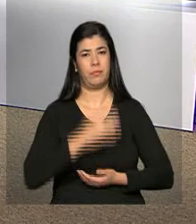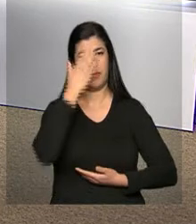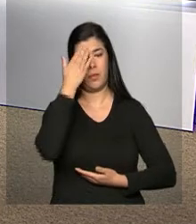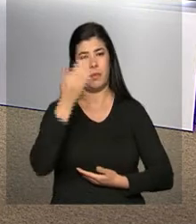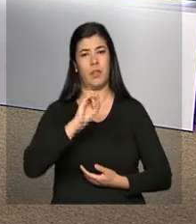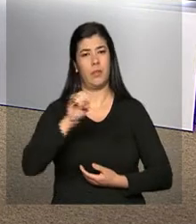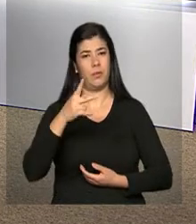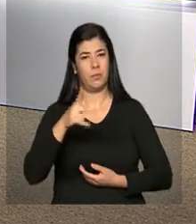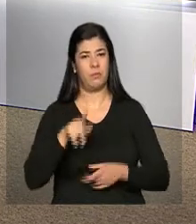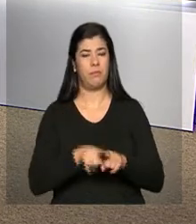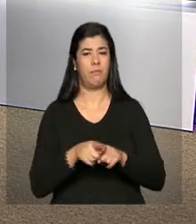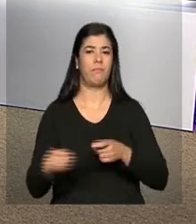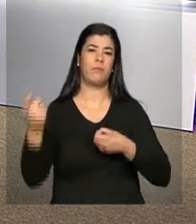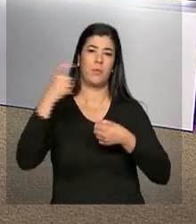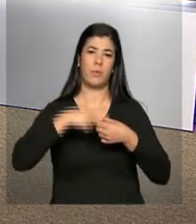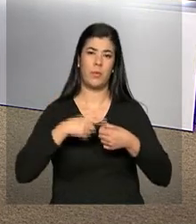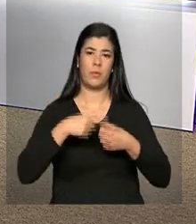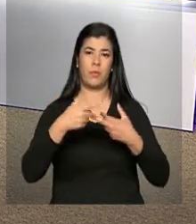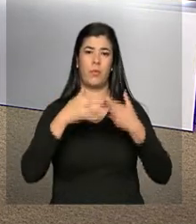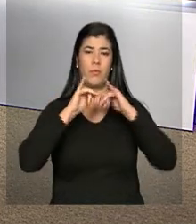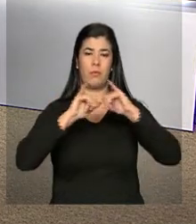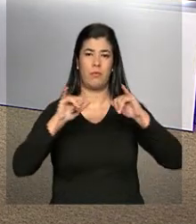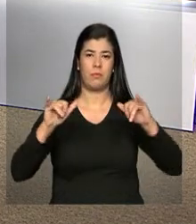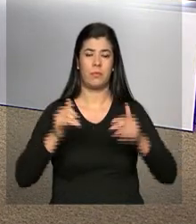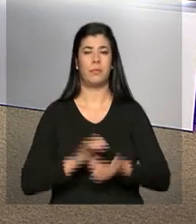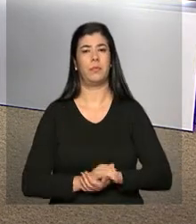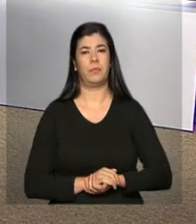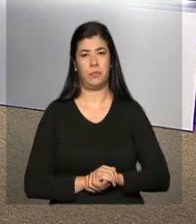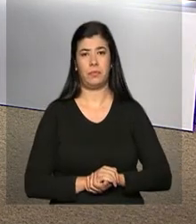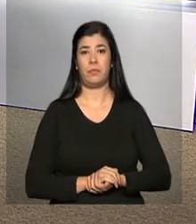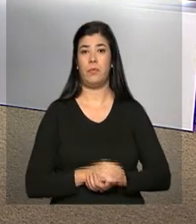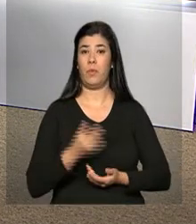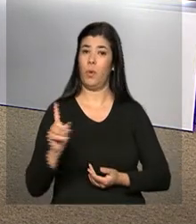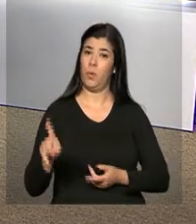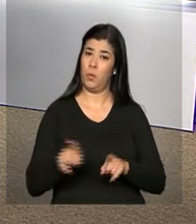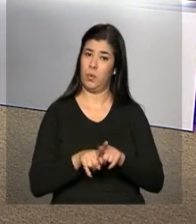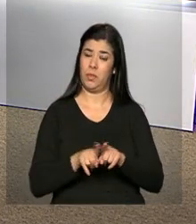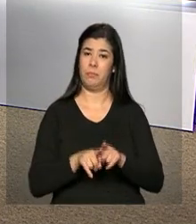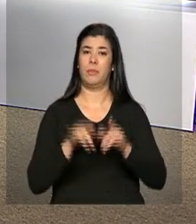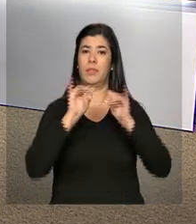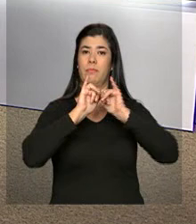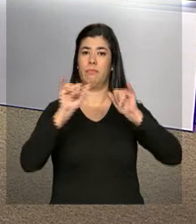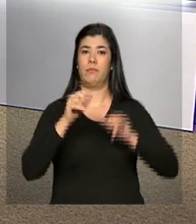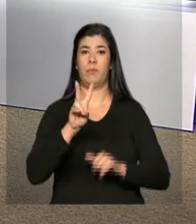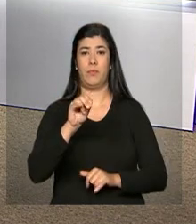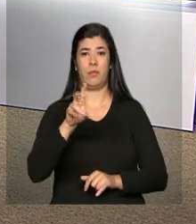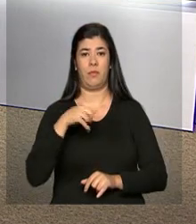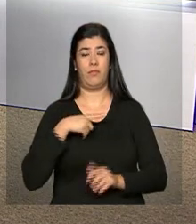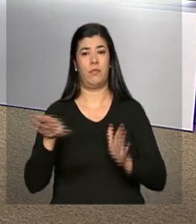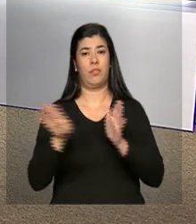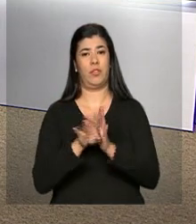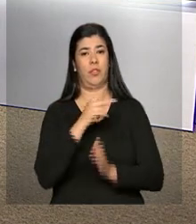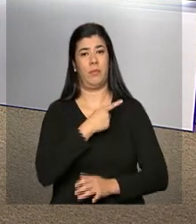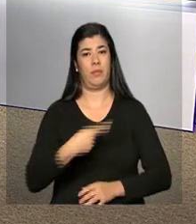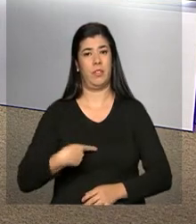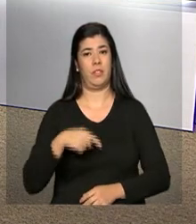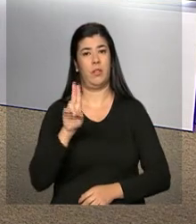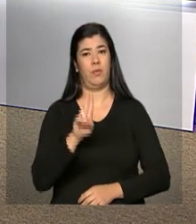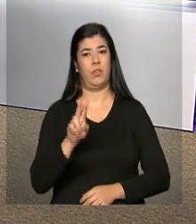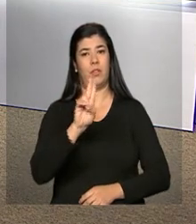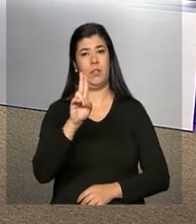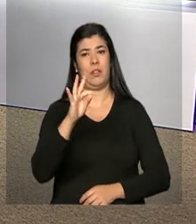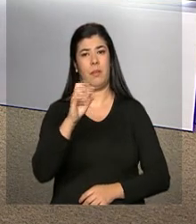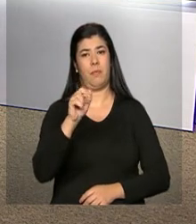Obrigada, João Pedro. E nós podemos voltar a qualquer momento com outras informações ou com a transmissão ao vivo da chegada do presidente do